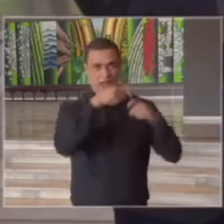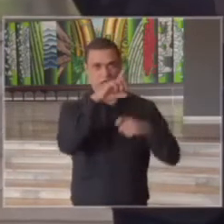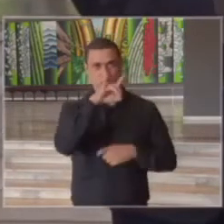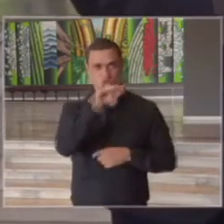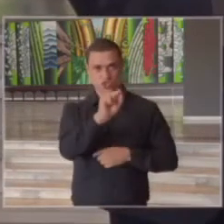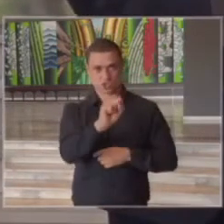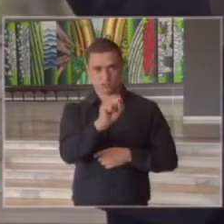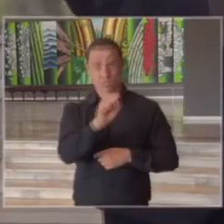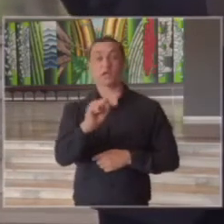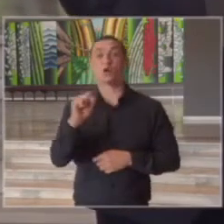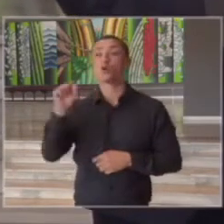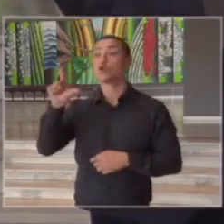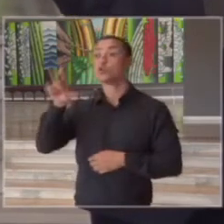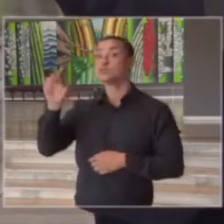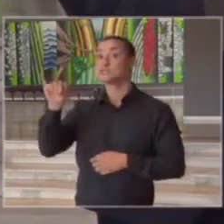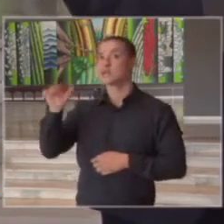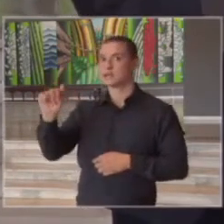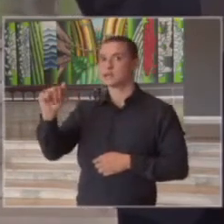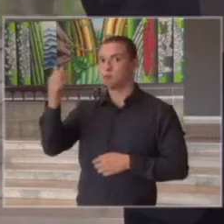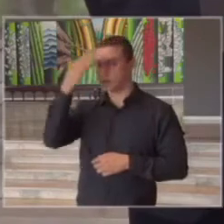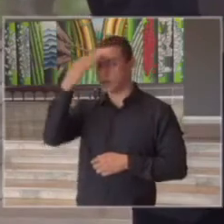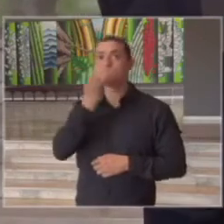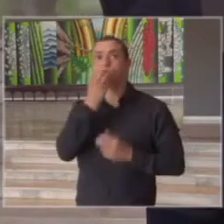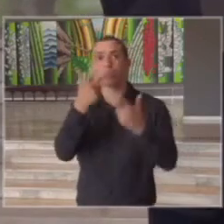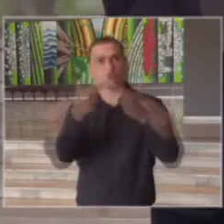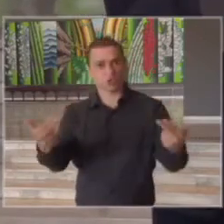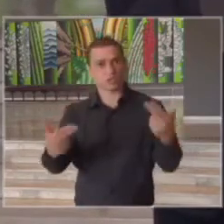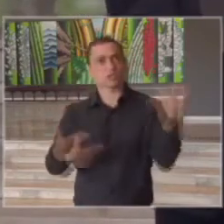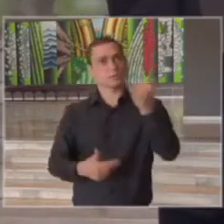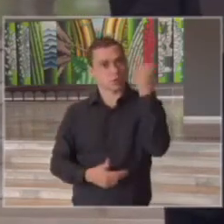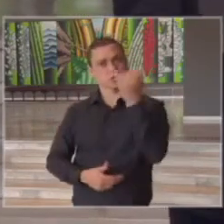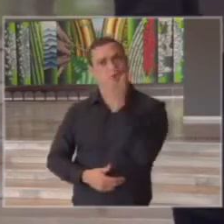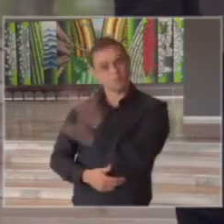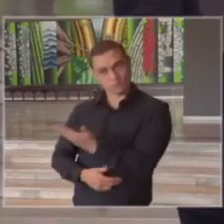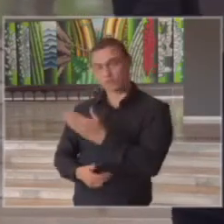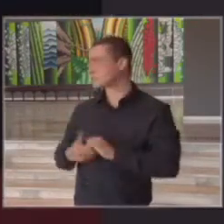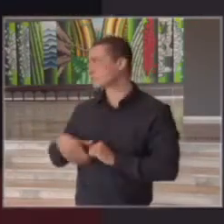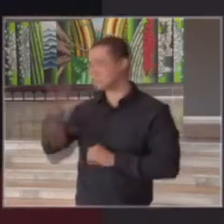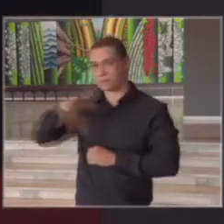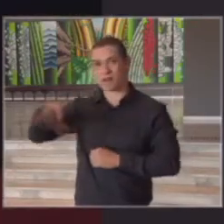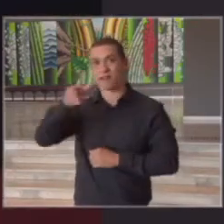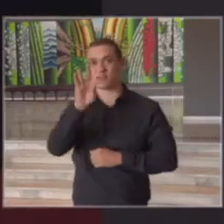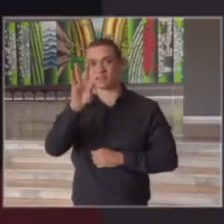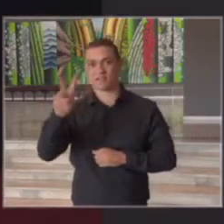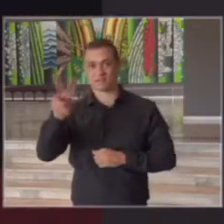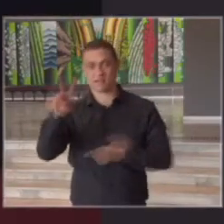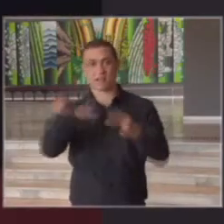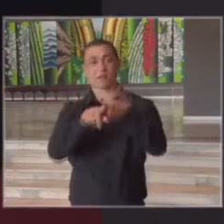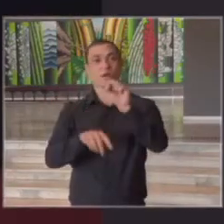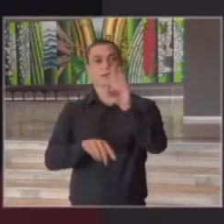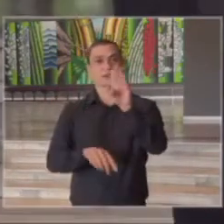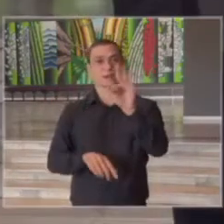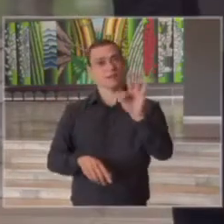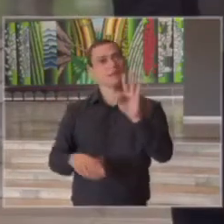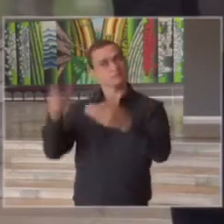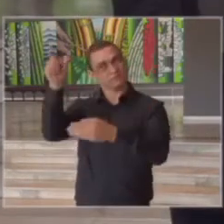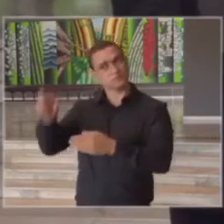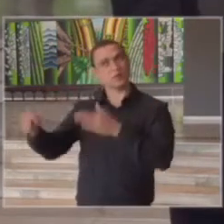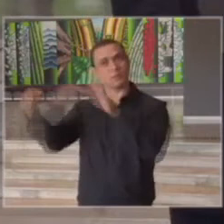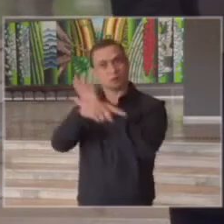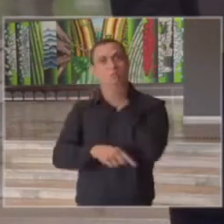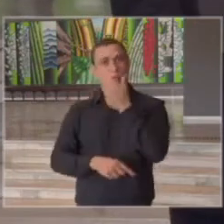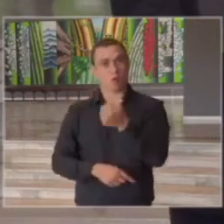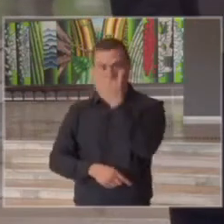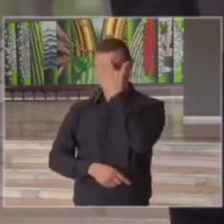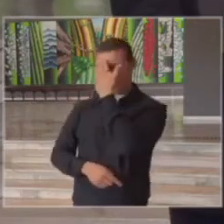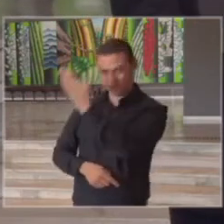então Luciana muito obrigado cheio de boas notícias e furos para a VTV e o SBT graças a você Luciana